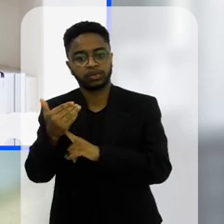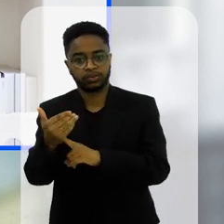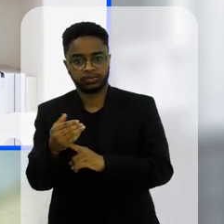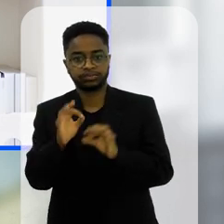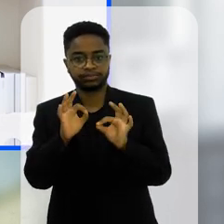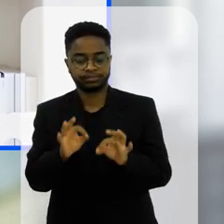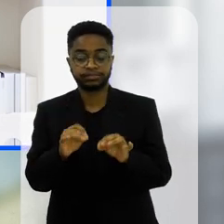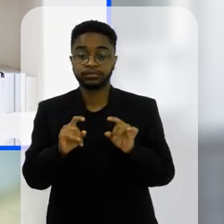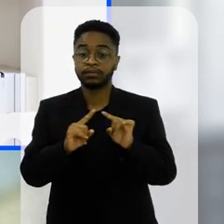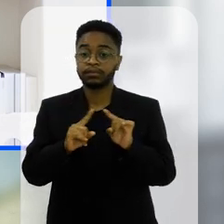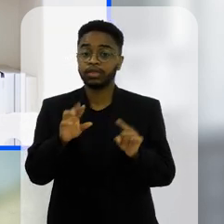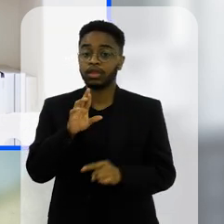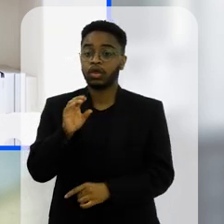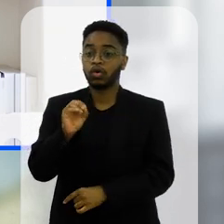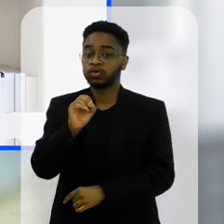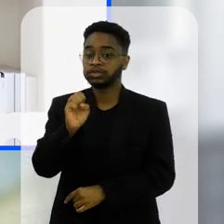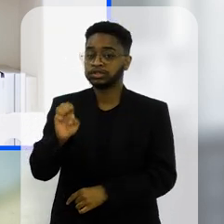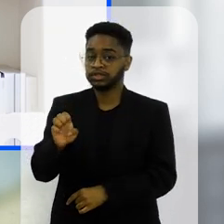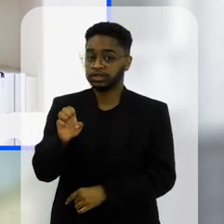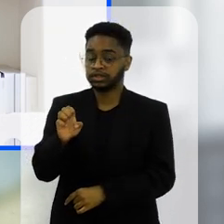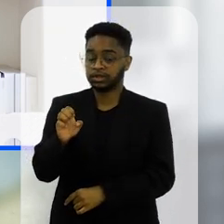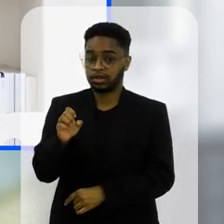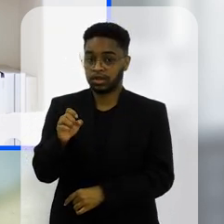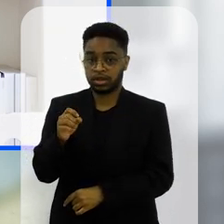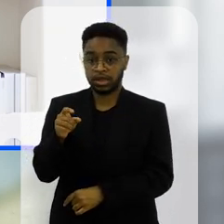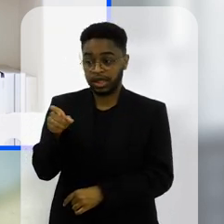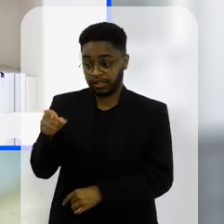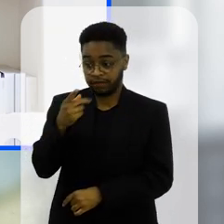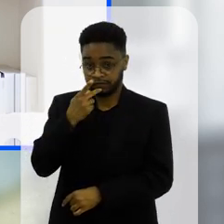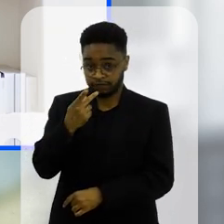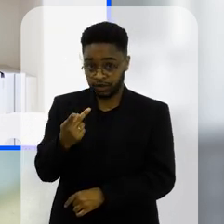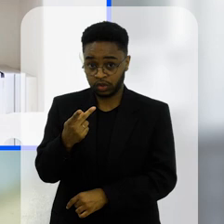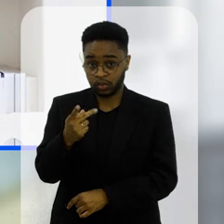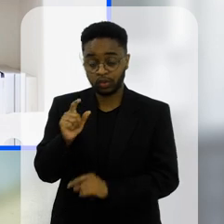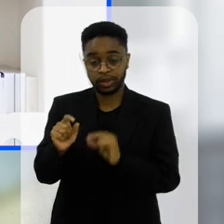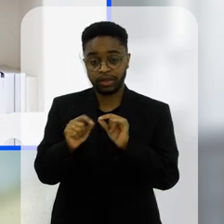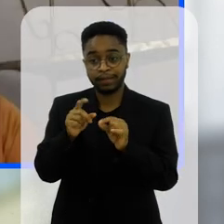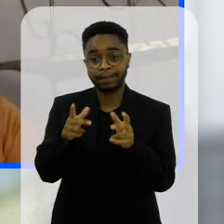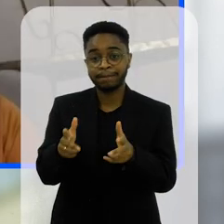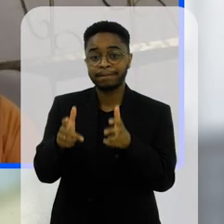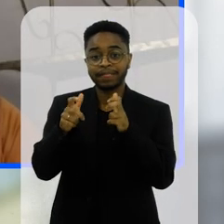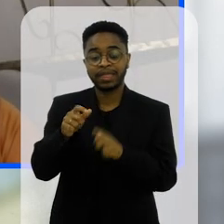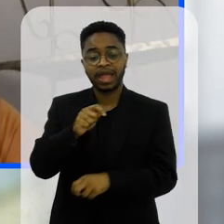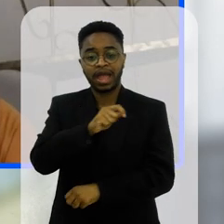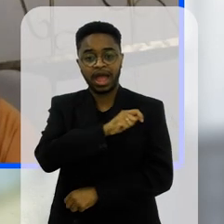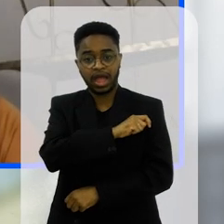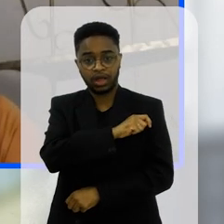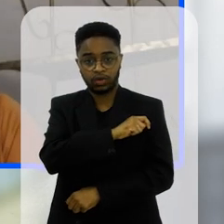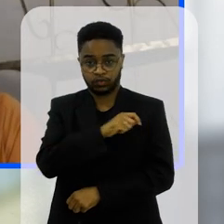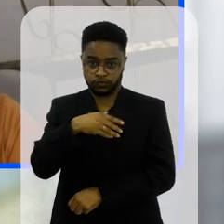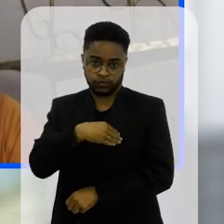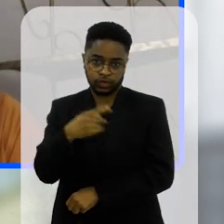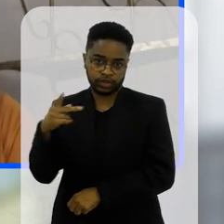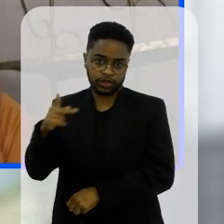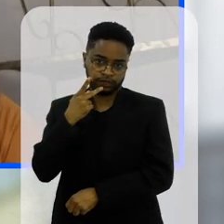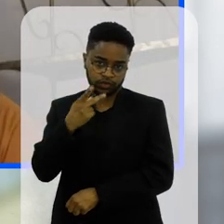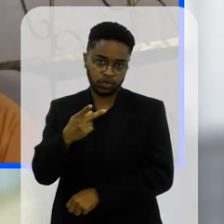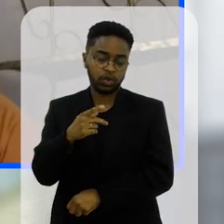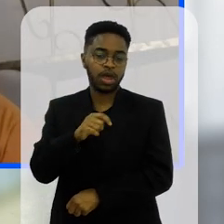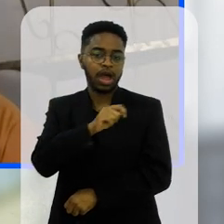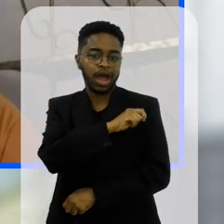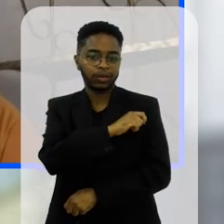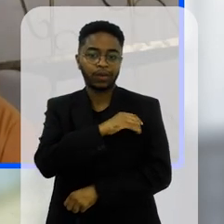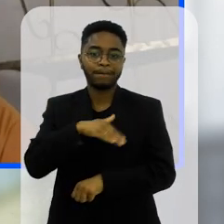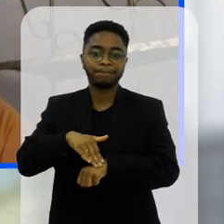em si agora a Rose a Roberta tocou num ponto aqui que ela falou de percepção de que os alunos os filhos dela pelo menos